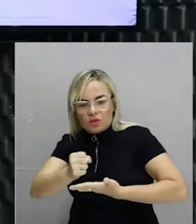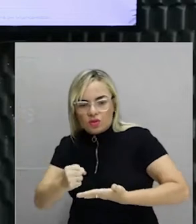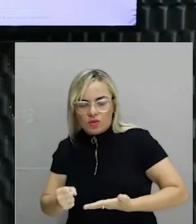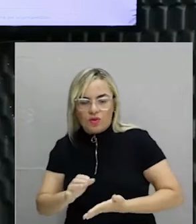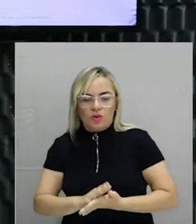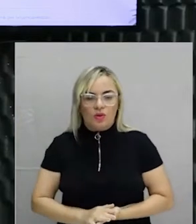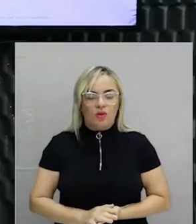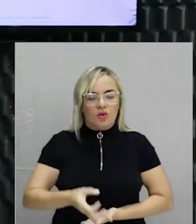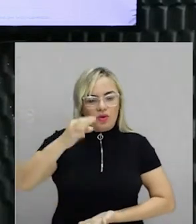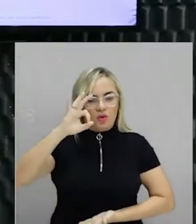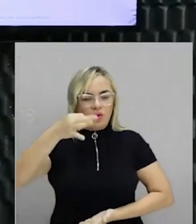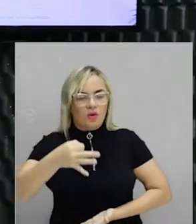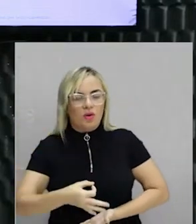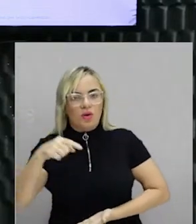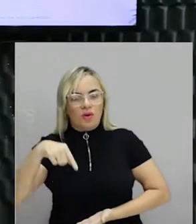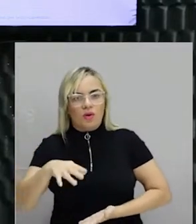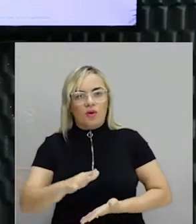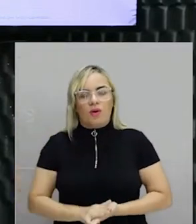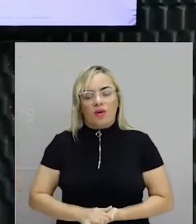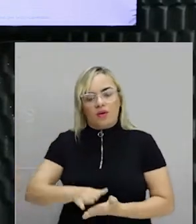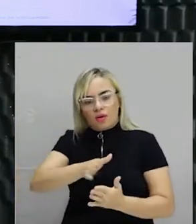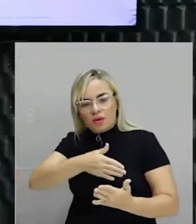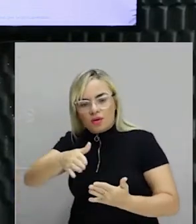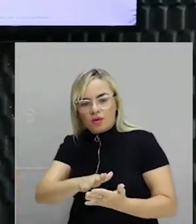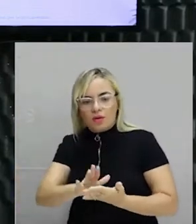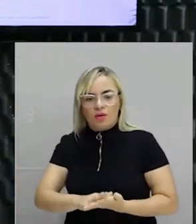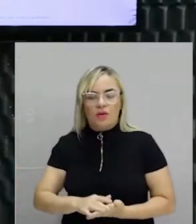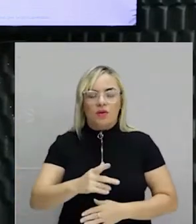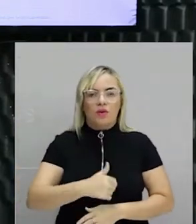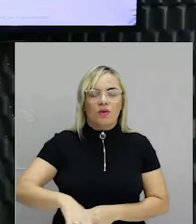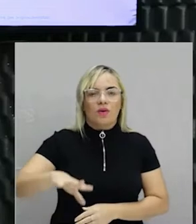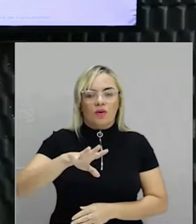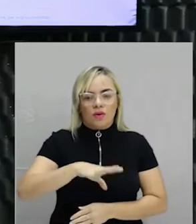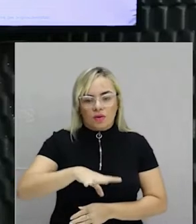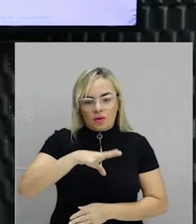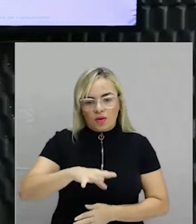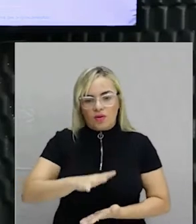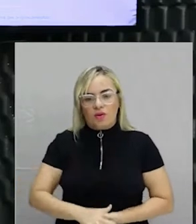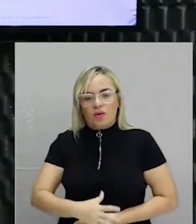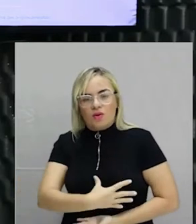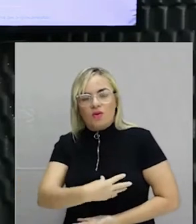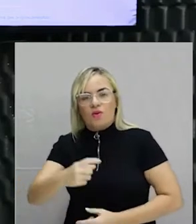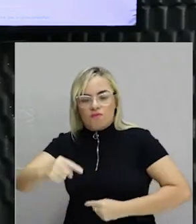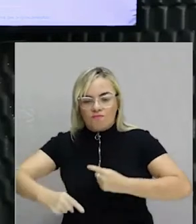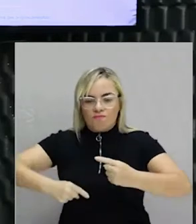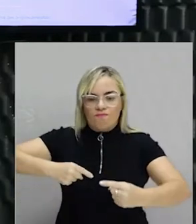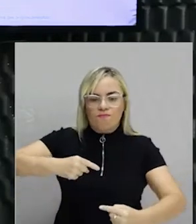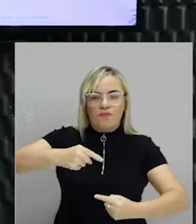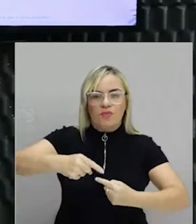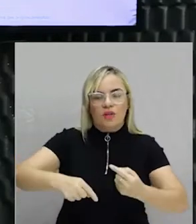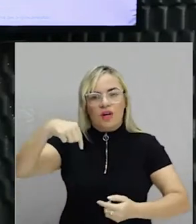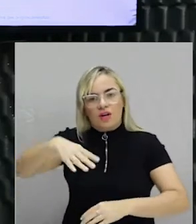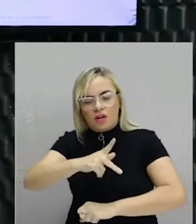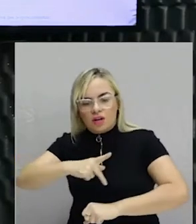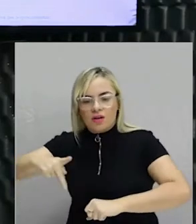portugueses vieram para o país. Resultado da situação, eles começaram a trazer outras pessoas e ter filhos também aqui no país. E esses